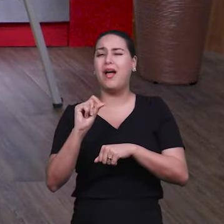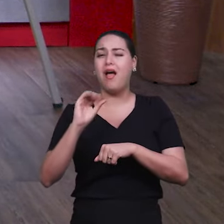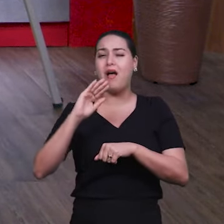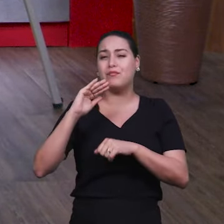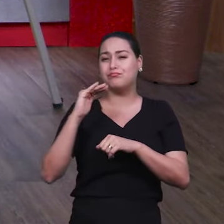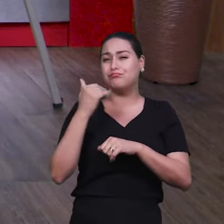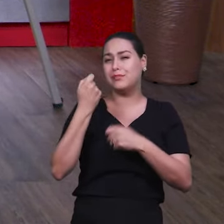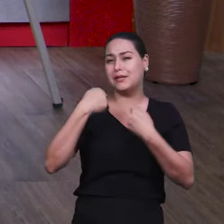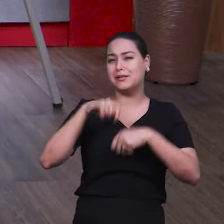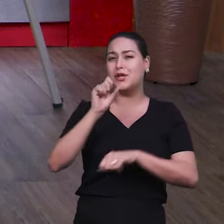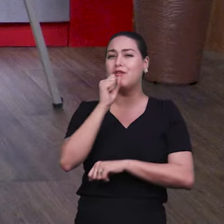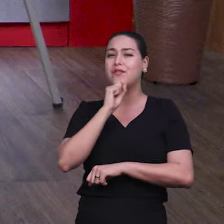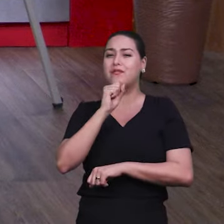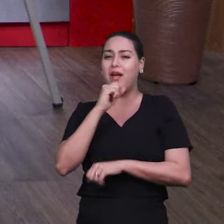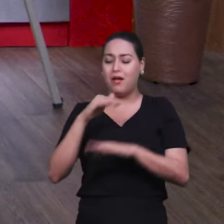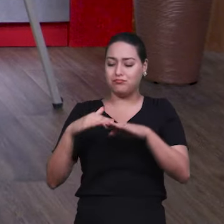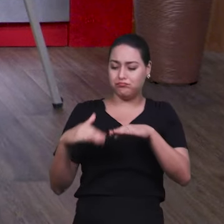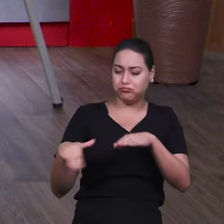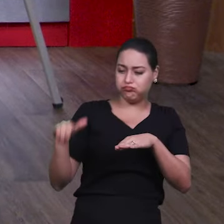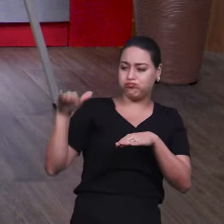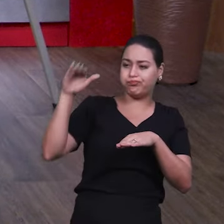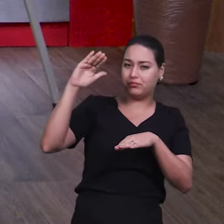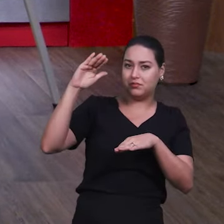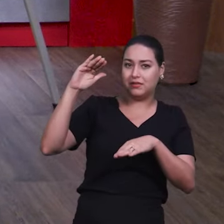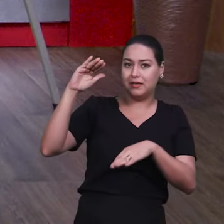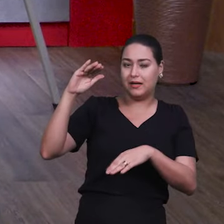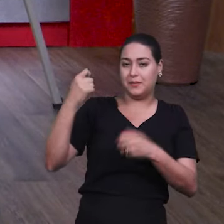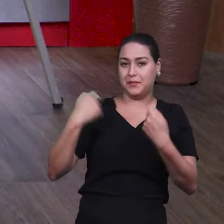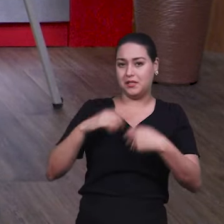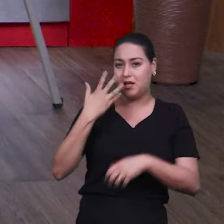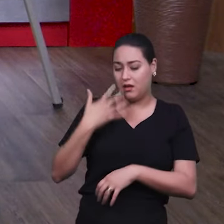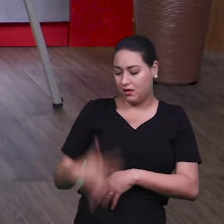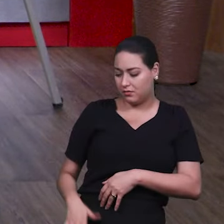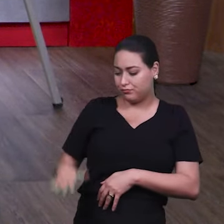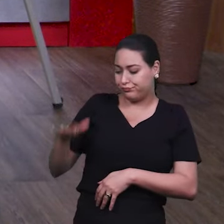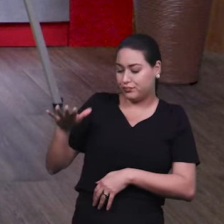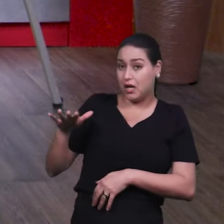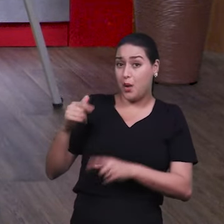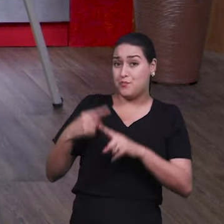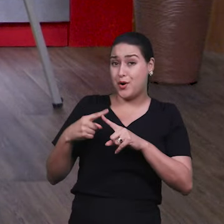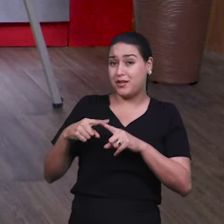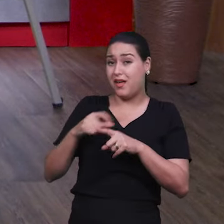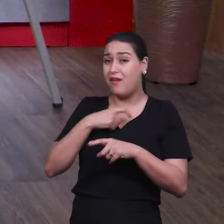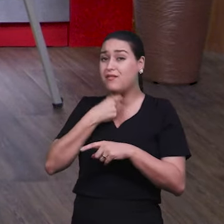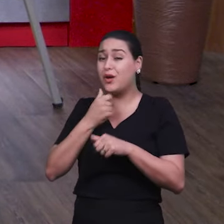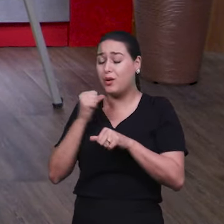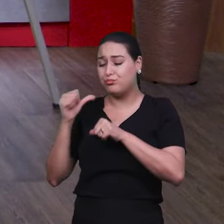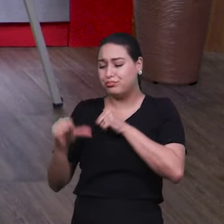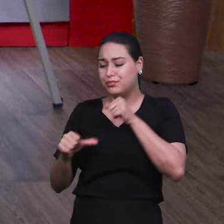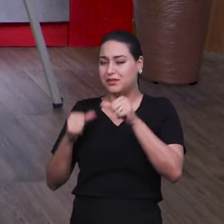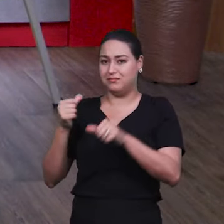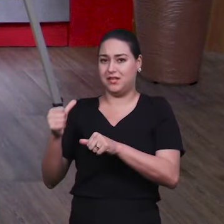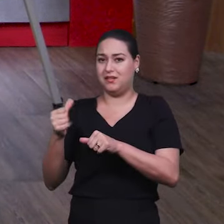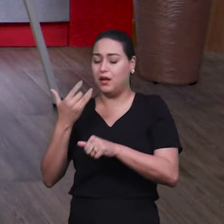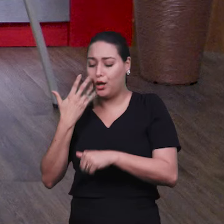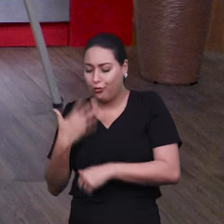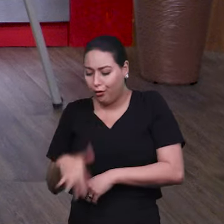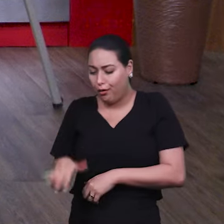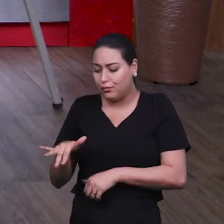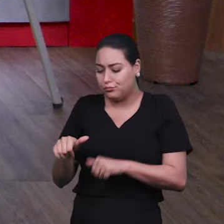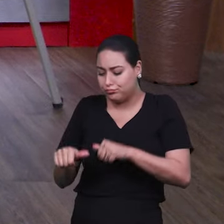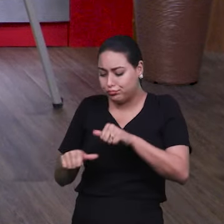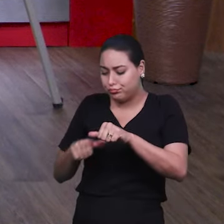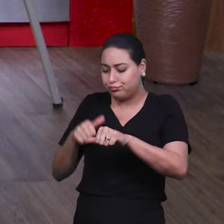porque o nosso instrumento, no caso da voz, tem a mudança de voz, principalmente na voz masculina. Mas